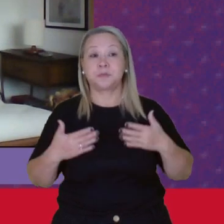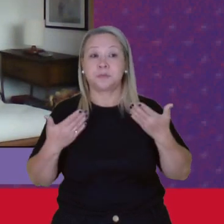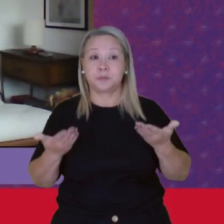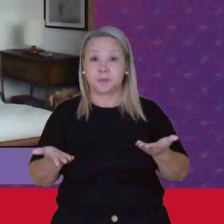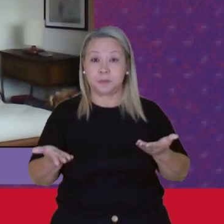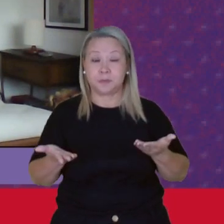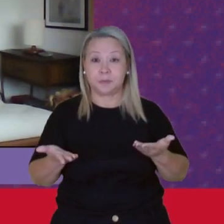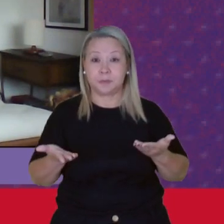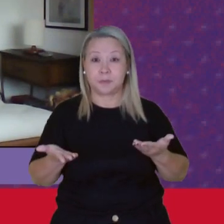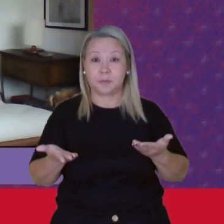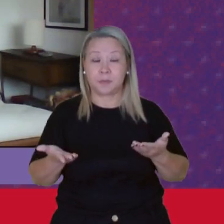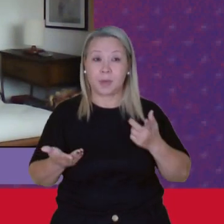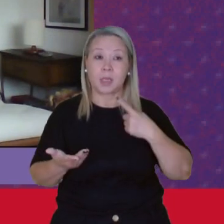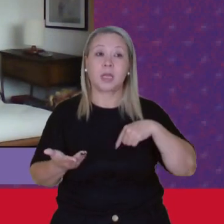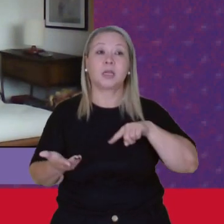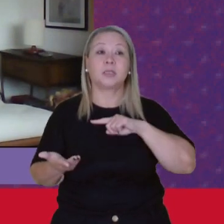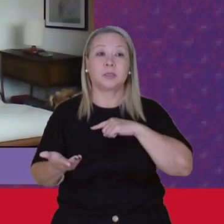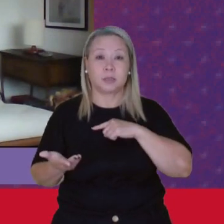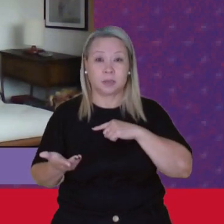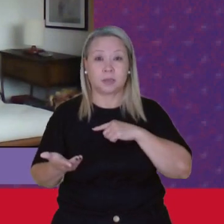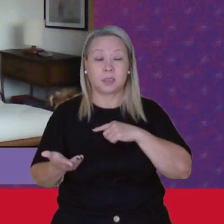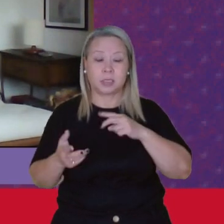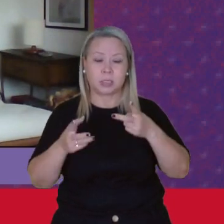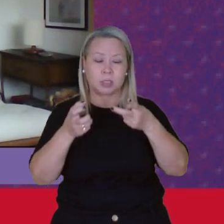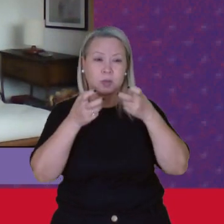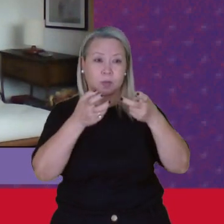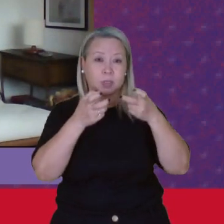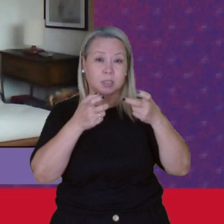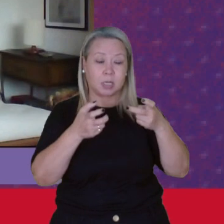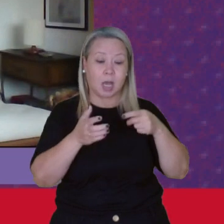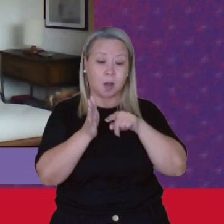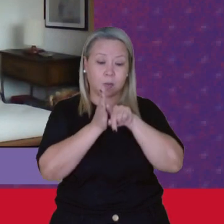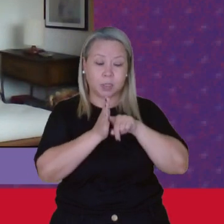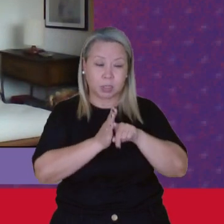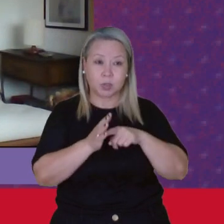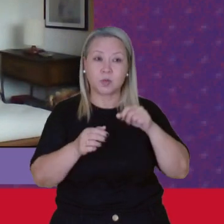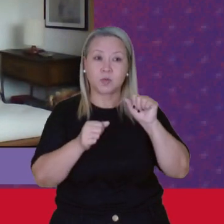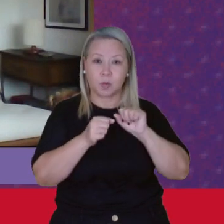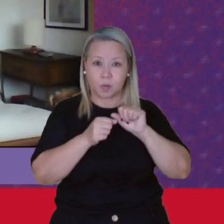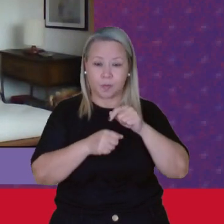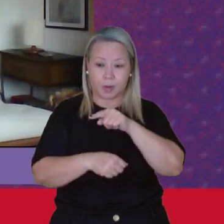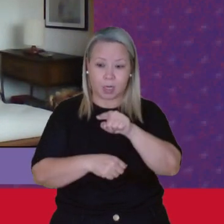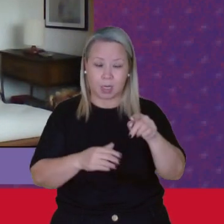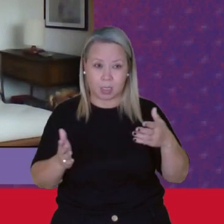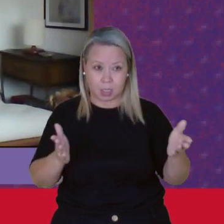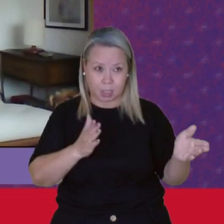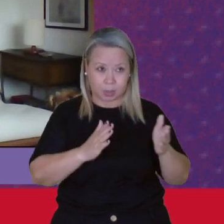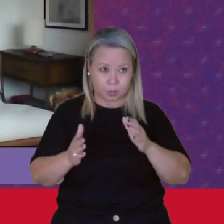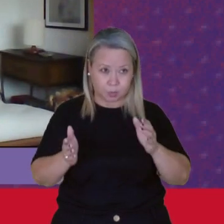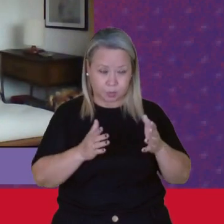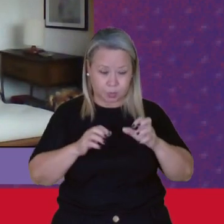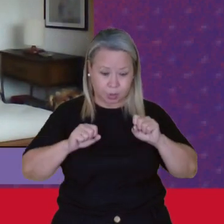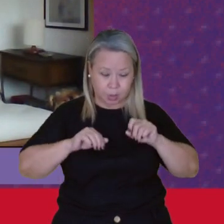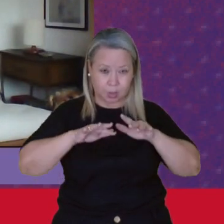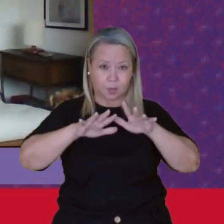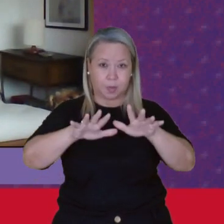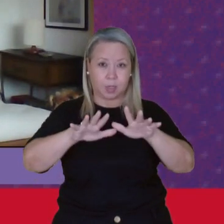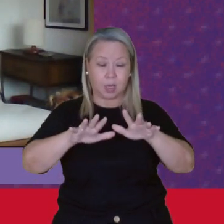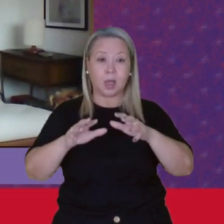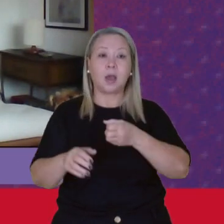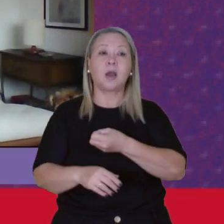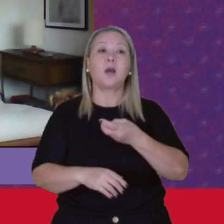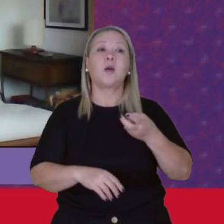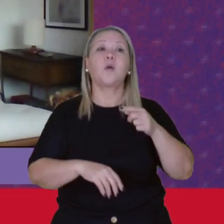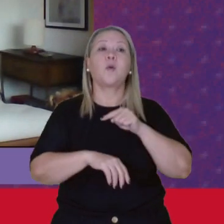A gente nota Tanto em pesquisas Que foram realizadas Nesse período Da pandemia Quanto